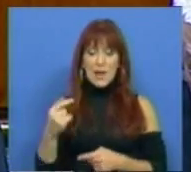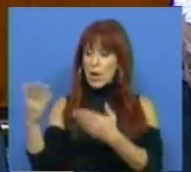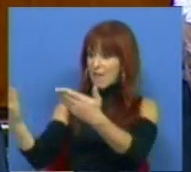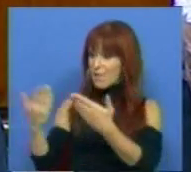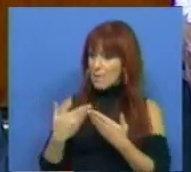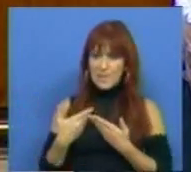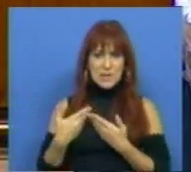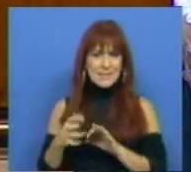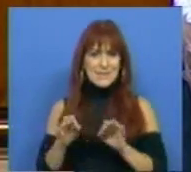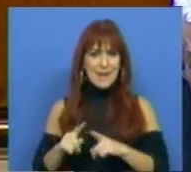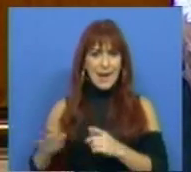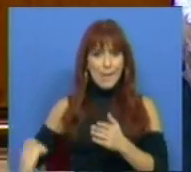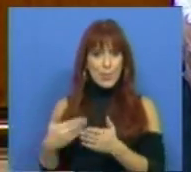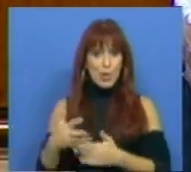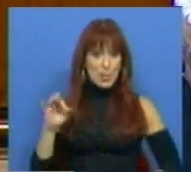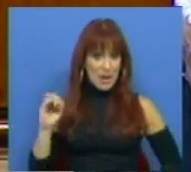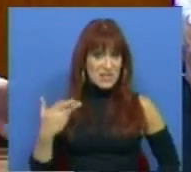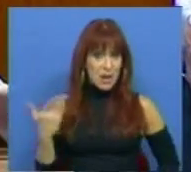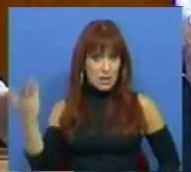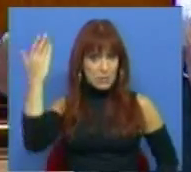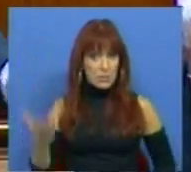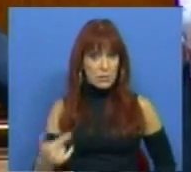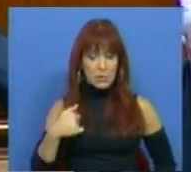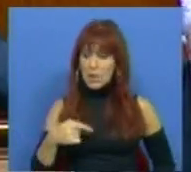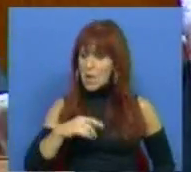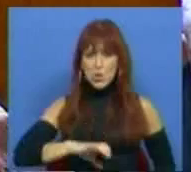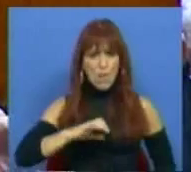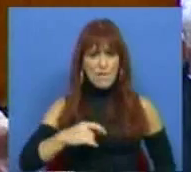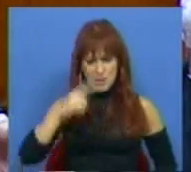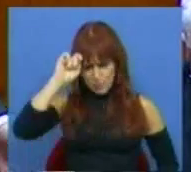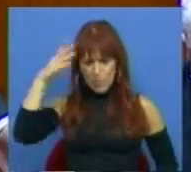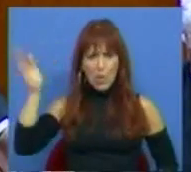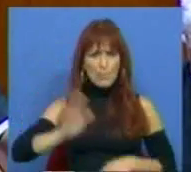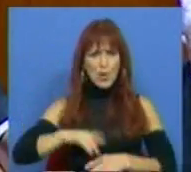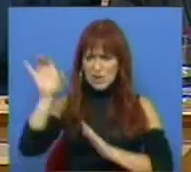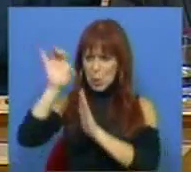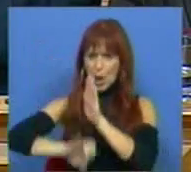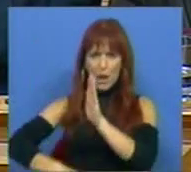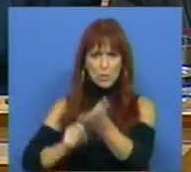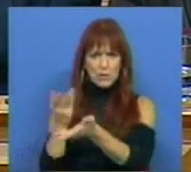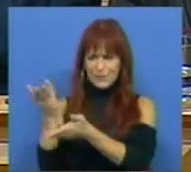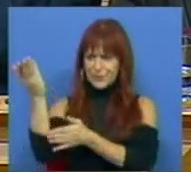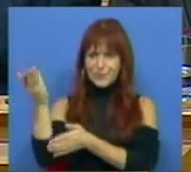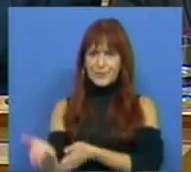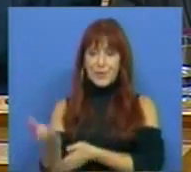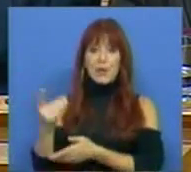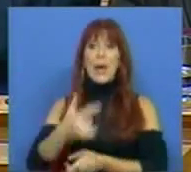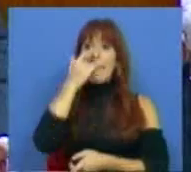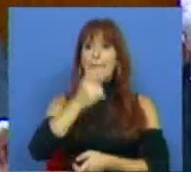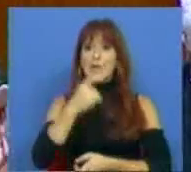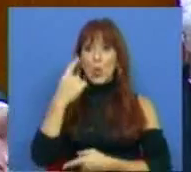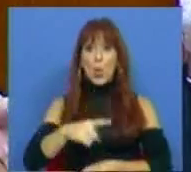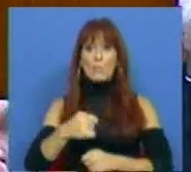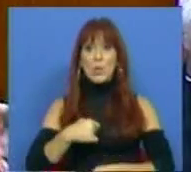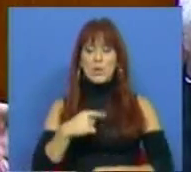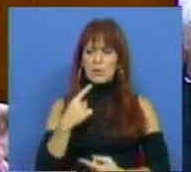apresentado como proposta do PSD, merece-nos toda a consideração em função do seu currículo. E é uma pessoa